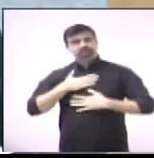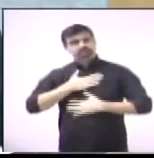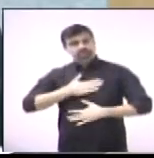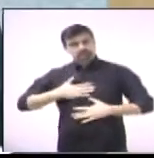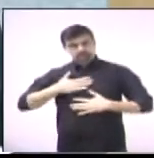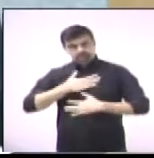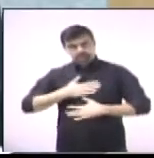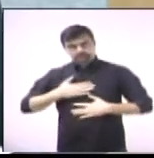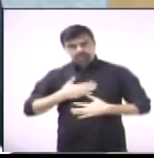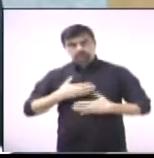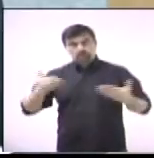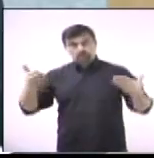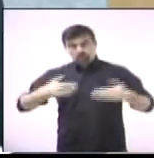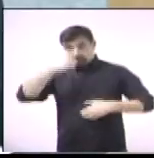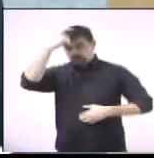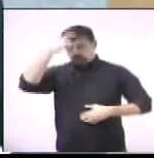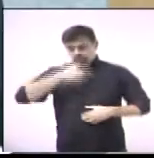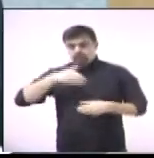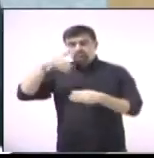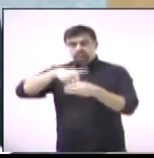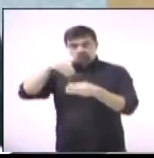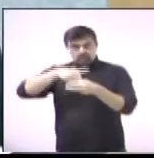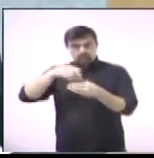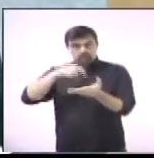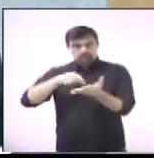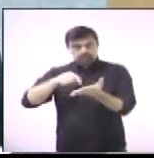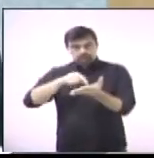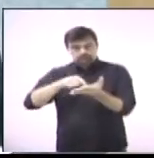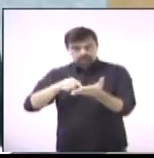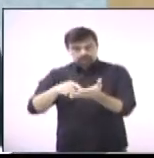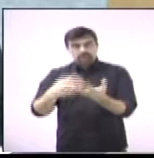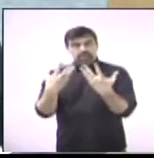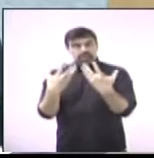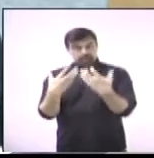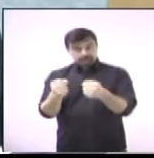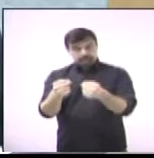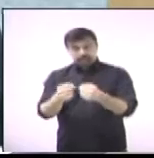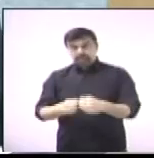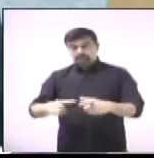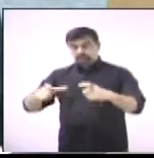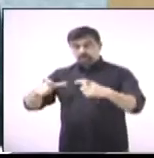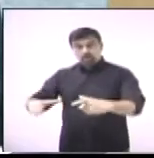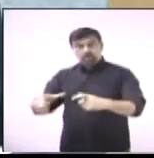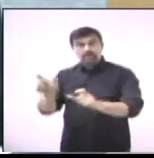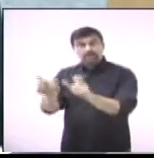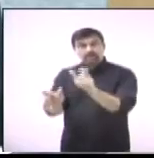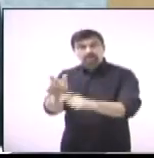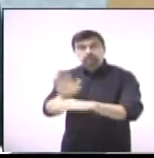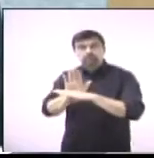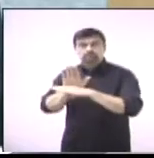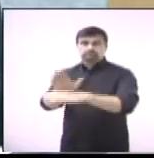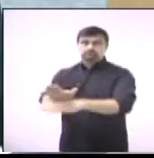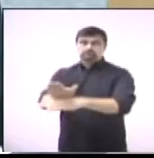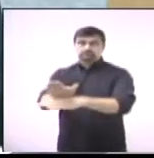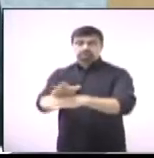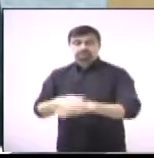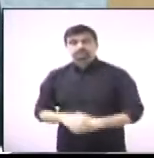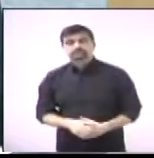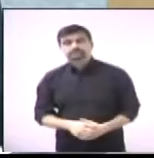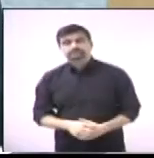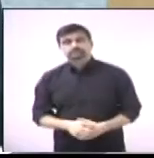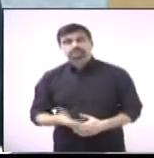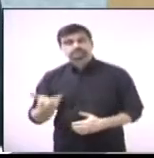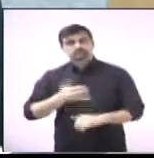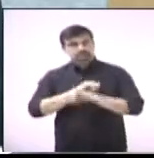de estar aqui votando favorável à utilidade pública do Lions e dizer assim,